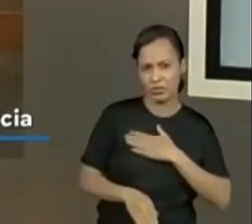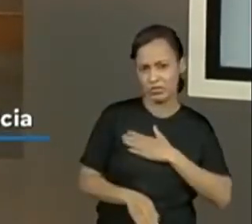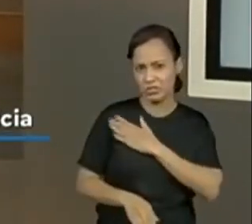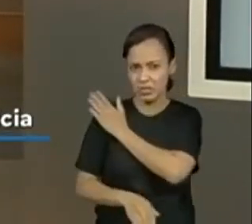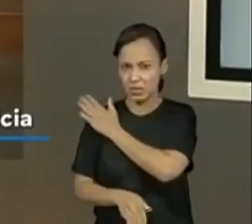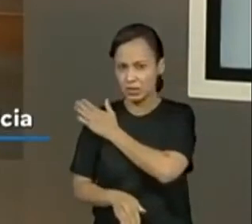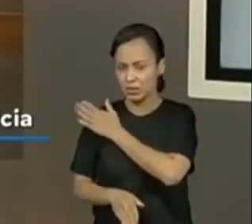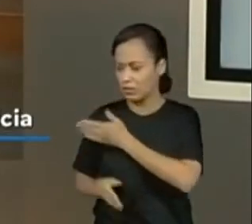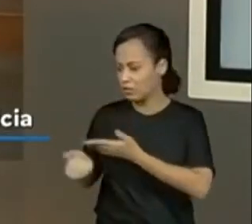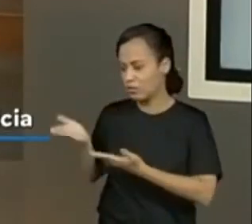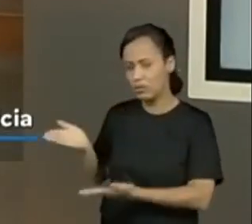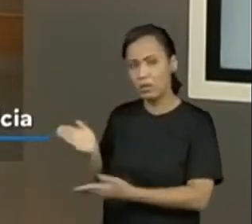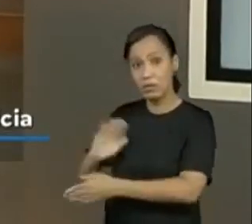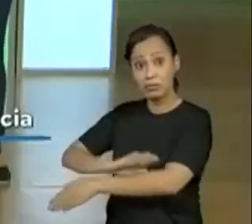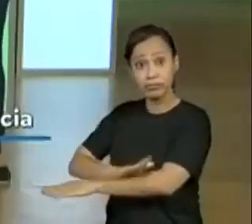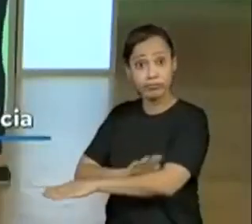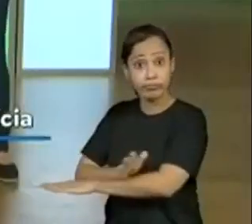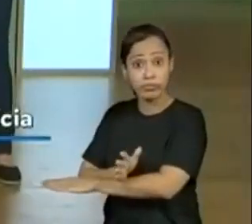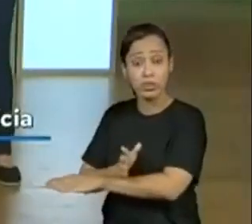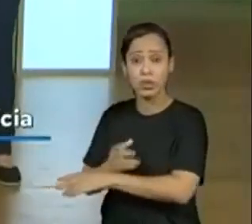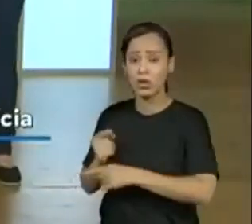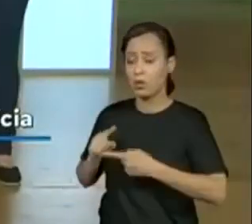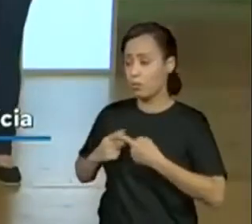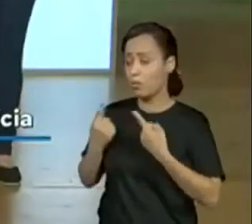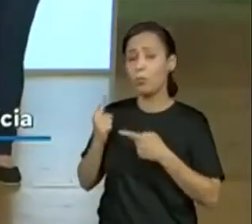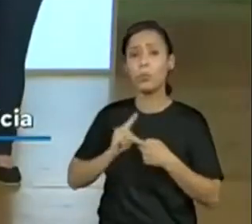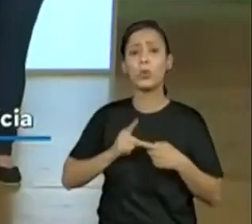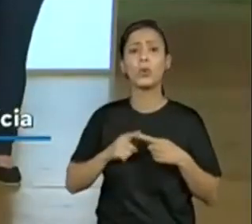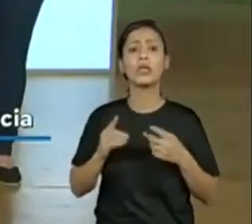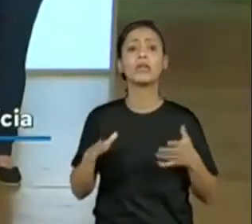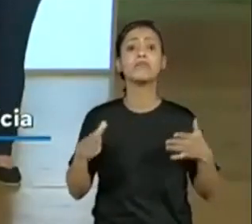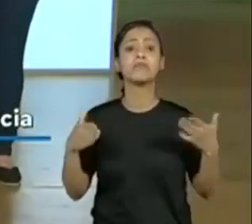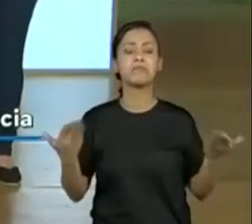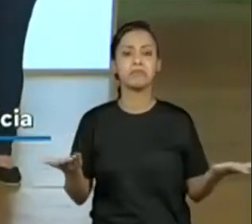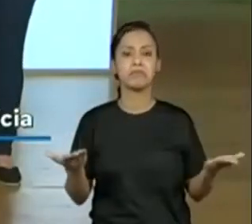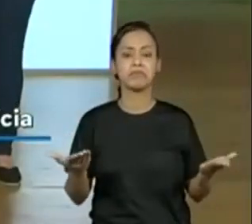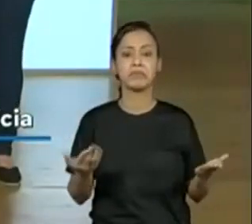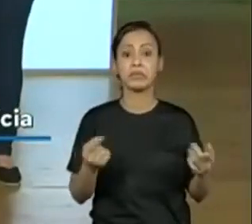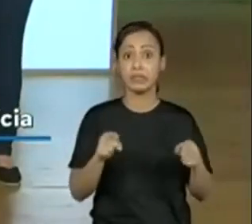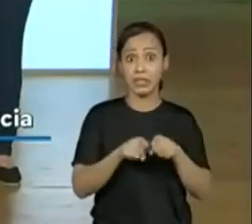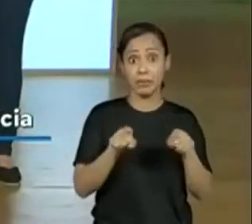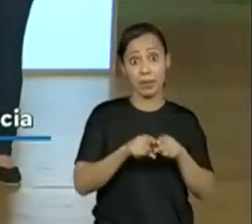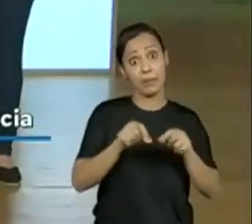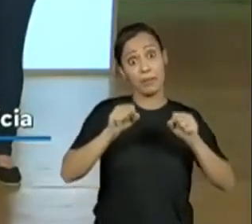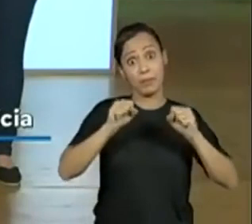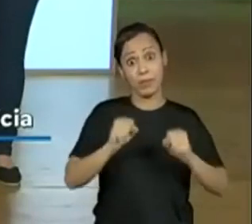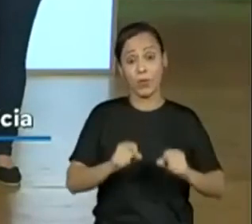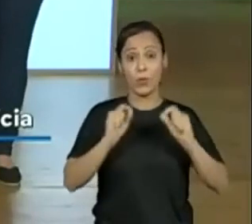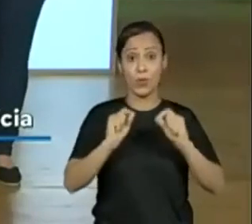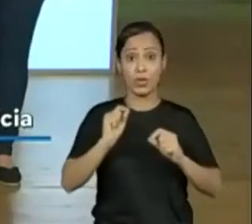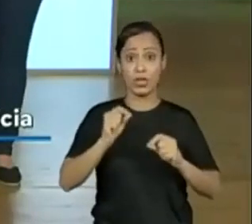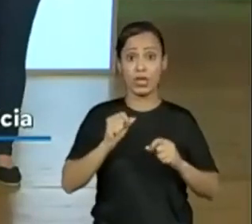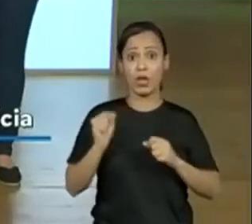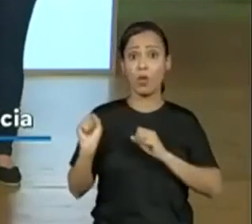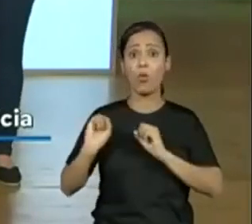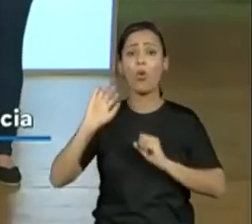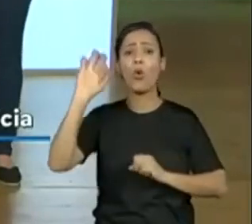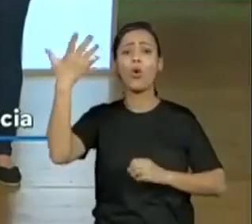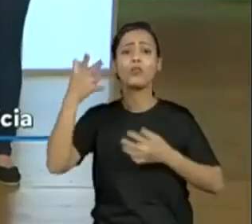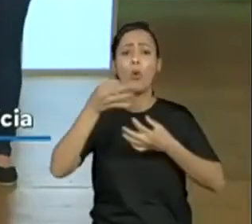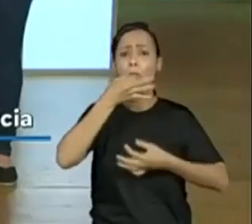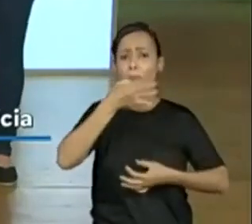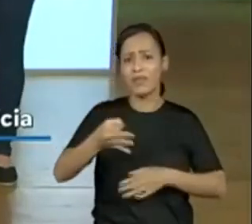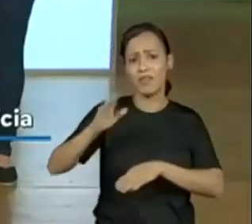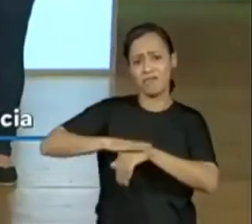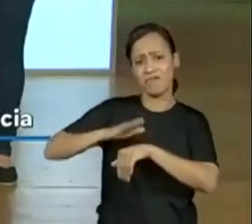ganhou esses seguidores por conta disso. Pode ser? Isso. Ou ele sofreu, ou ele comentou alguma coisa sobre esses ataques na rede